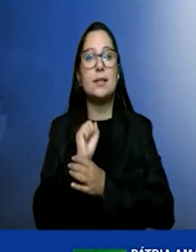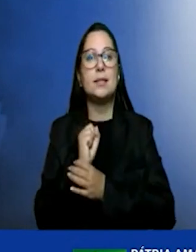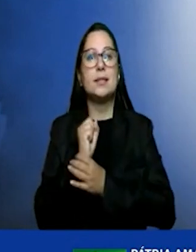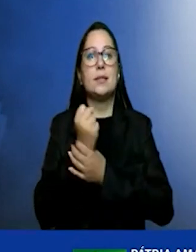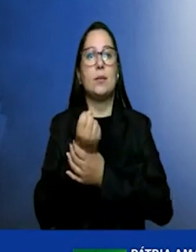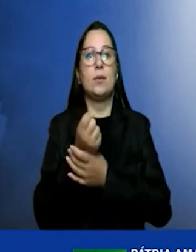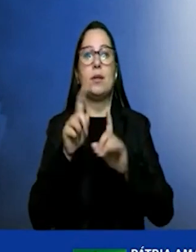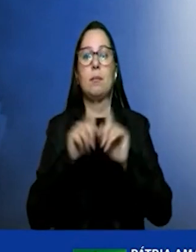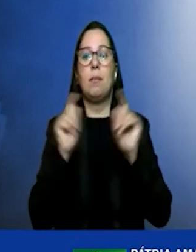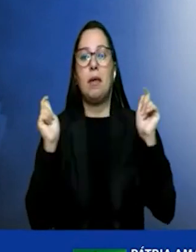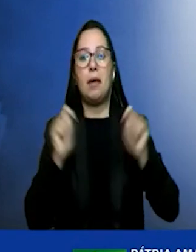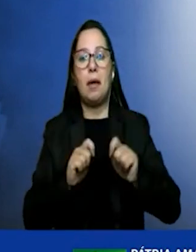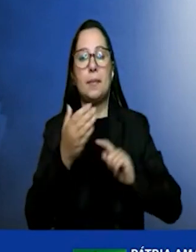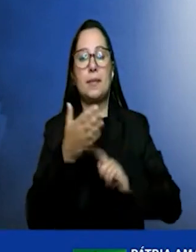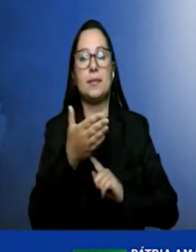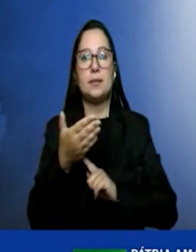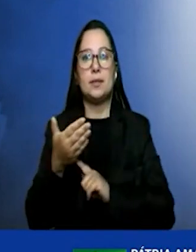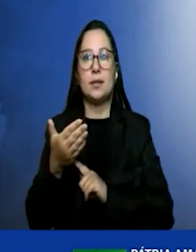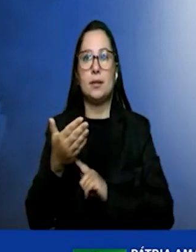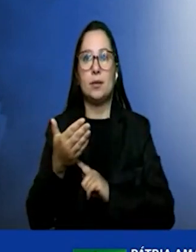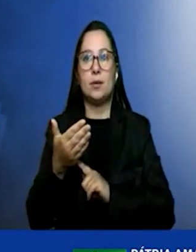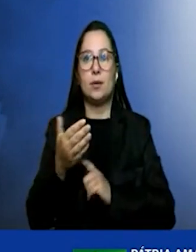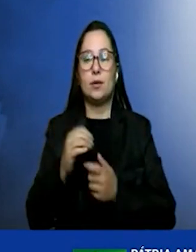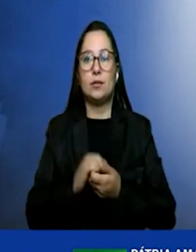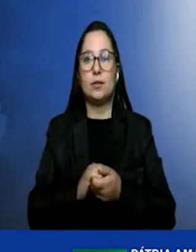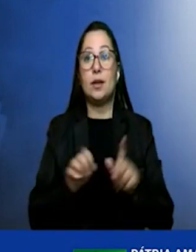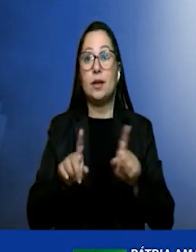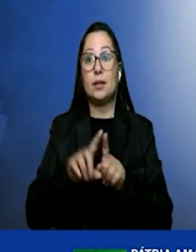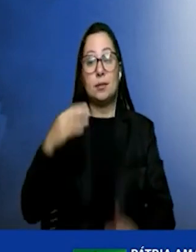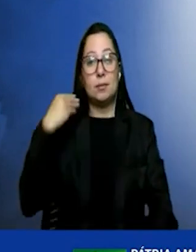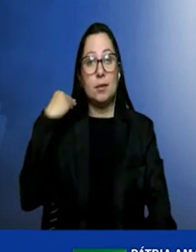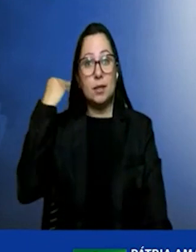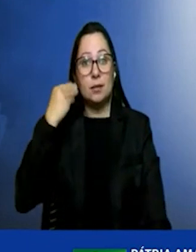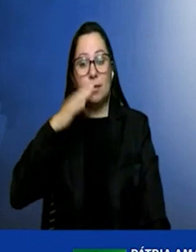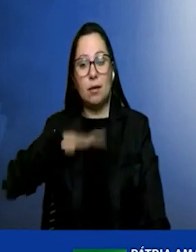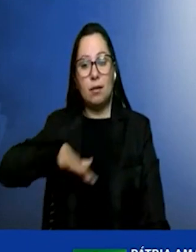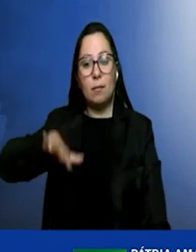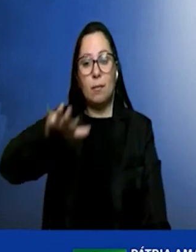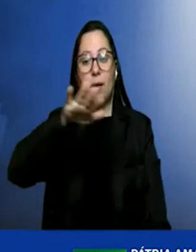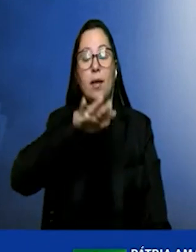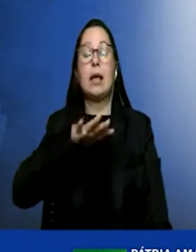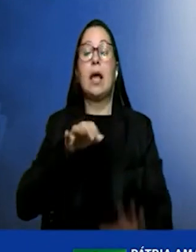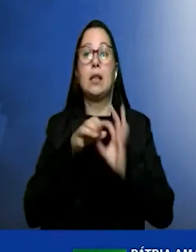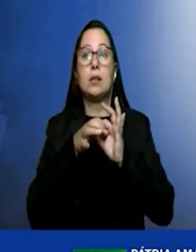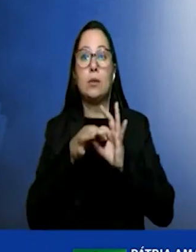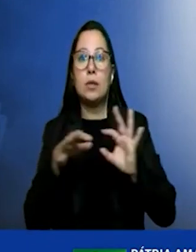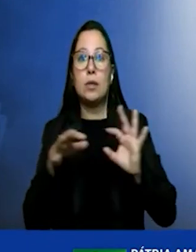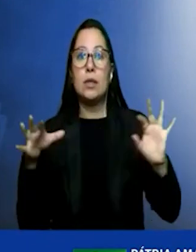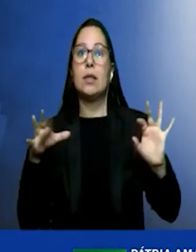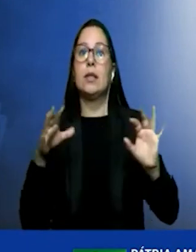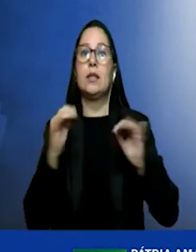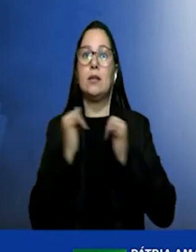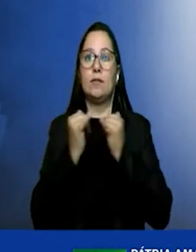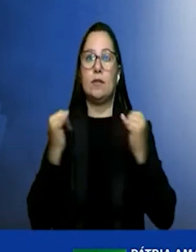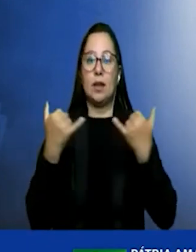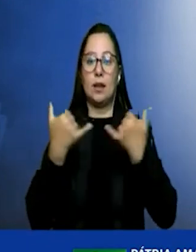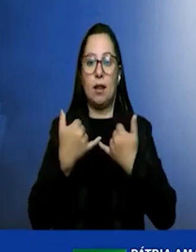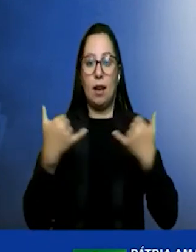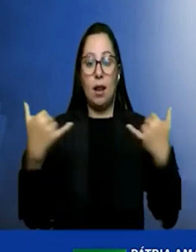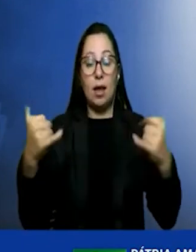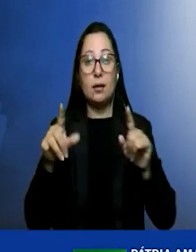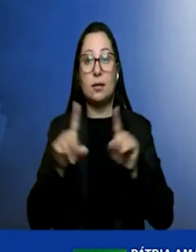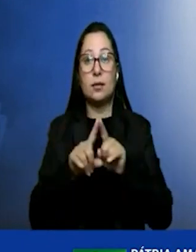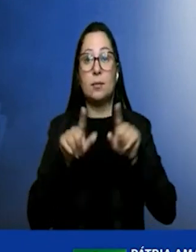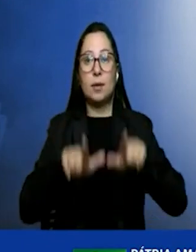tecnológica, além de experiência com mercado livre de energia elétrica e certificação de energia